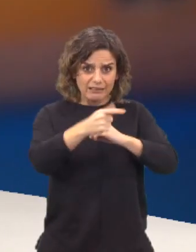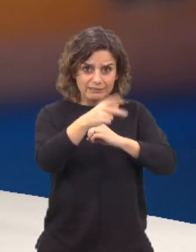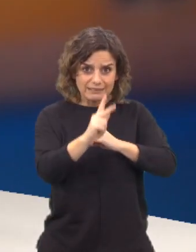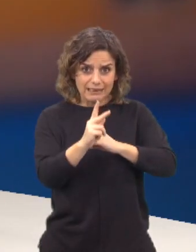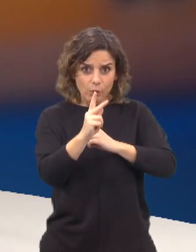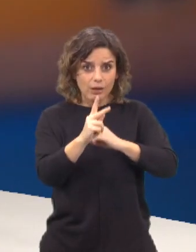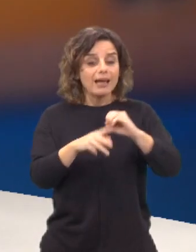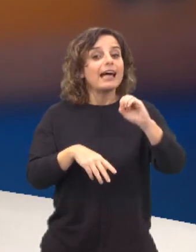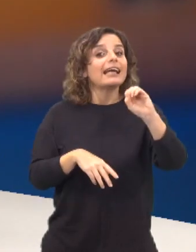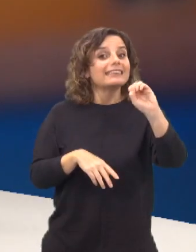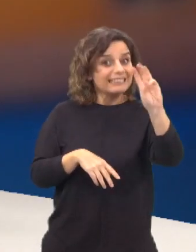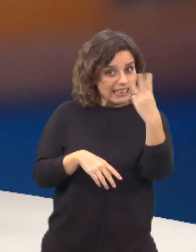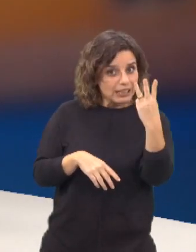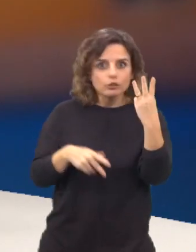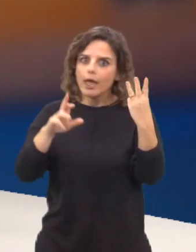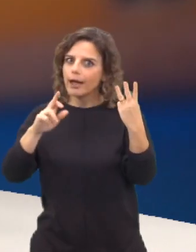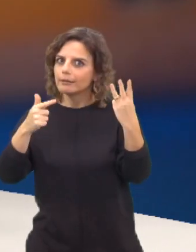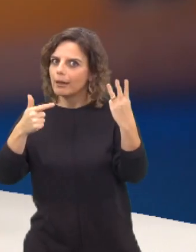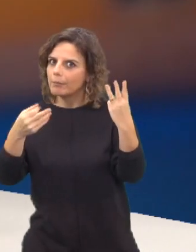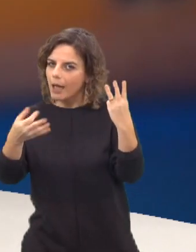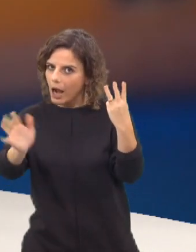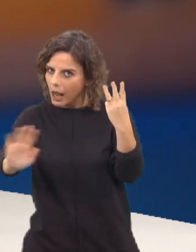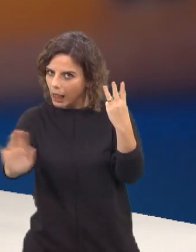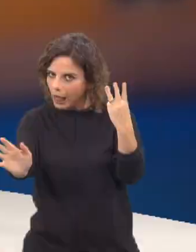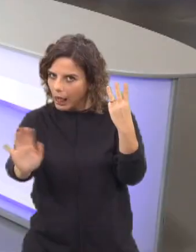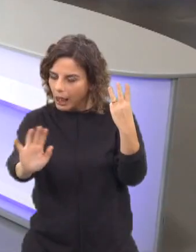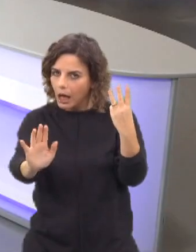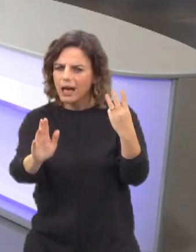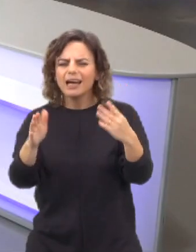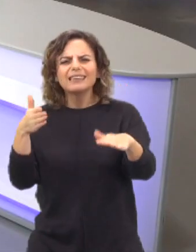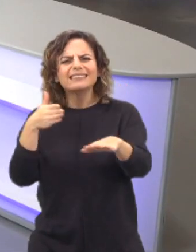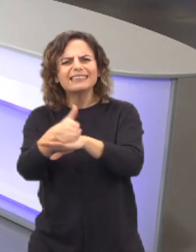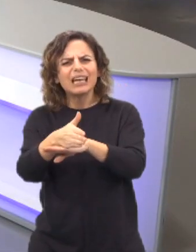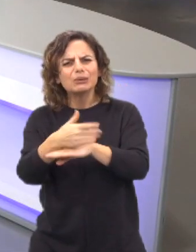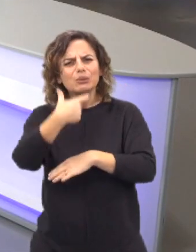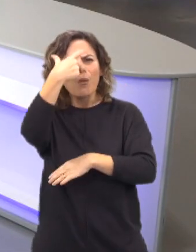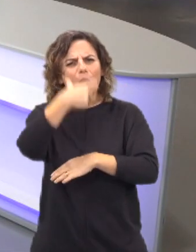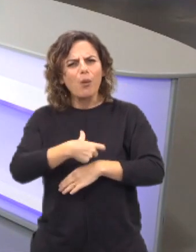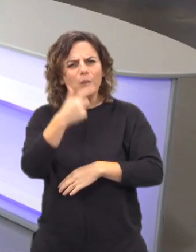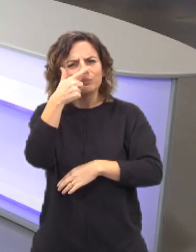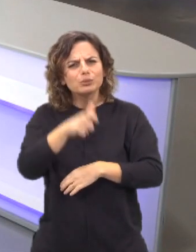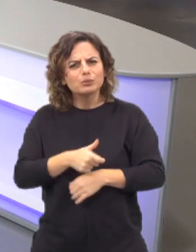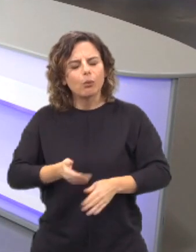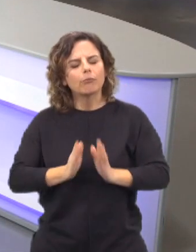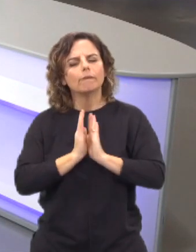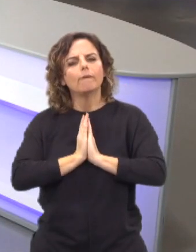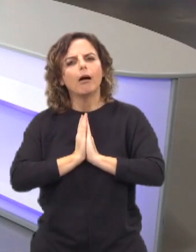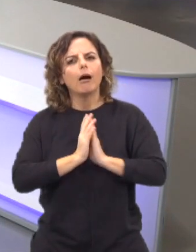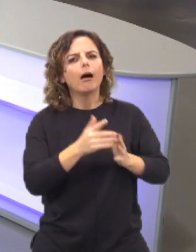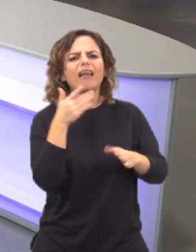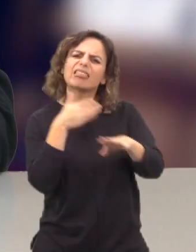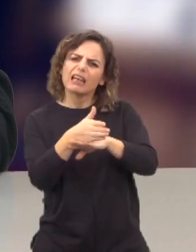de televisão, nenhum deles, a RTP, noticiou e transmitiu em direto a retirada de um corpo. Há necessidade?